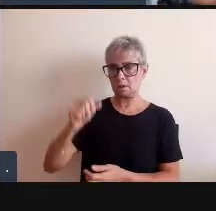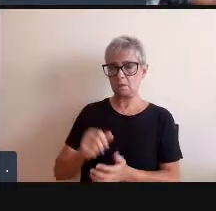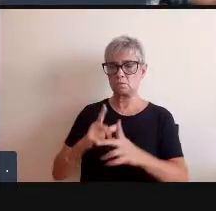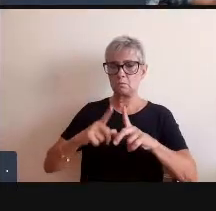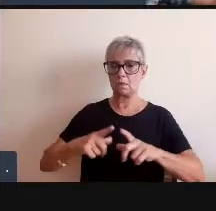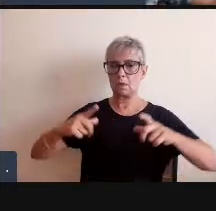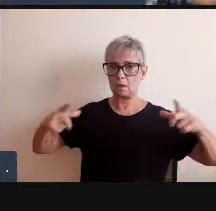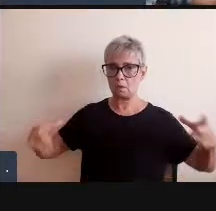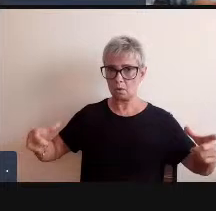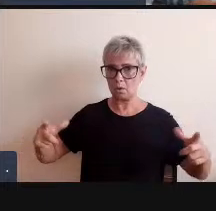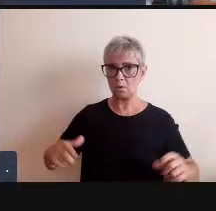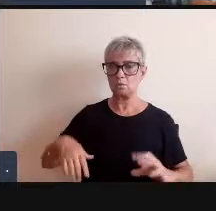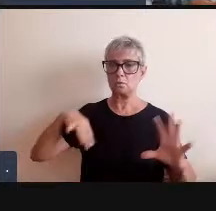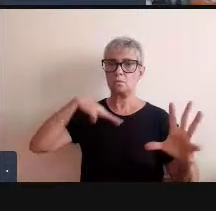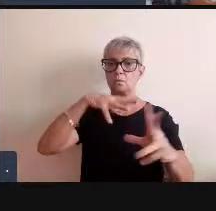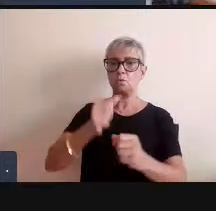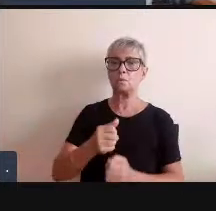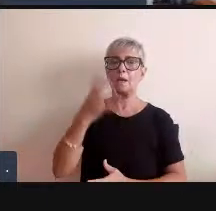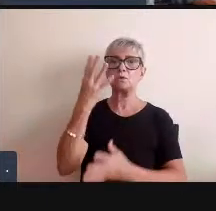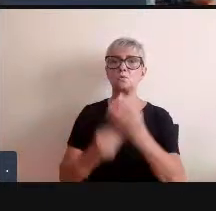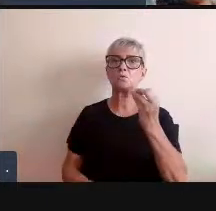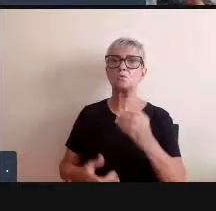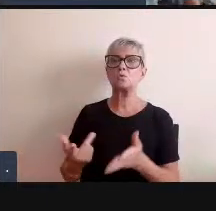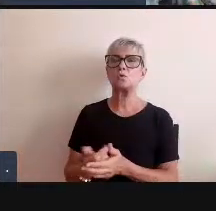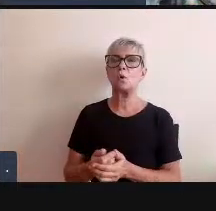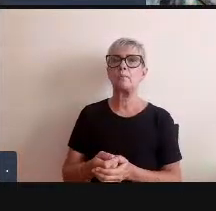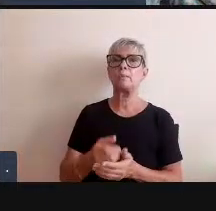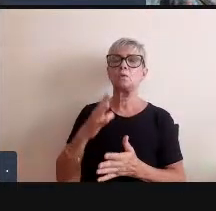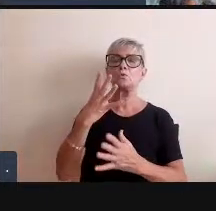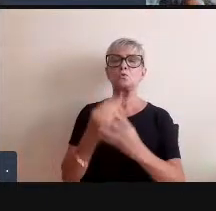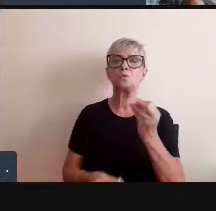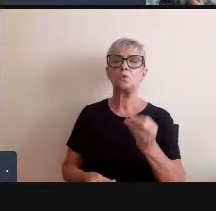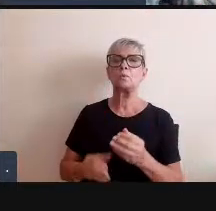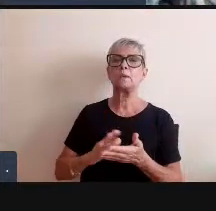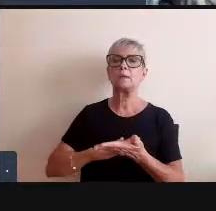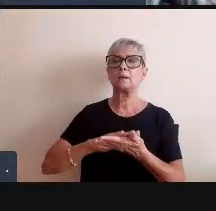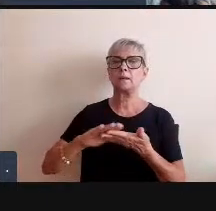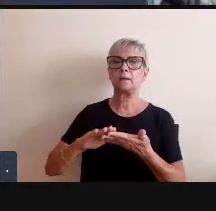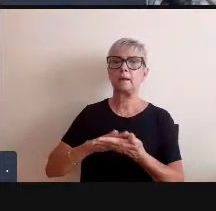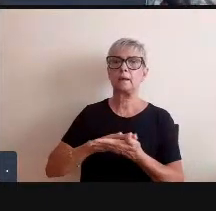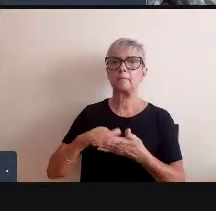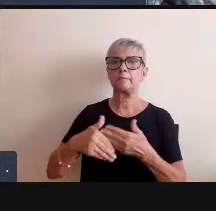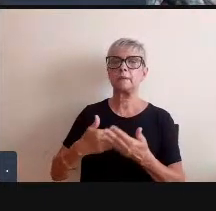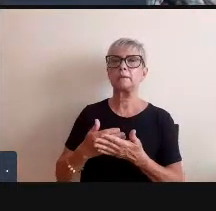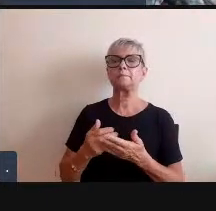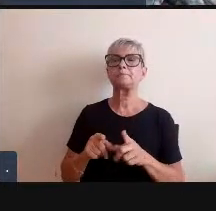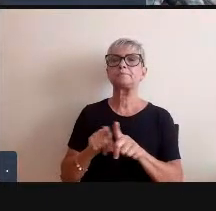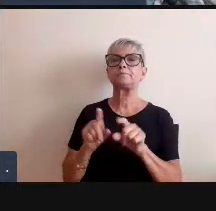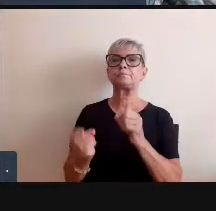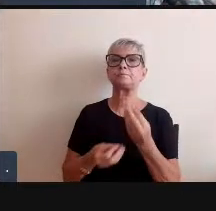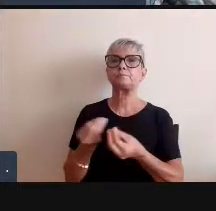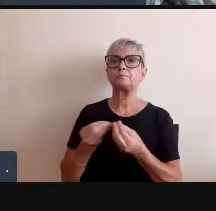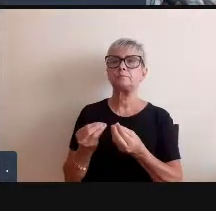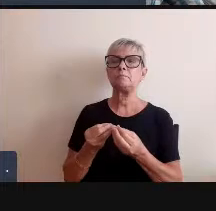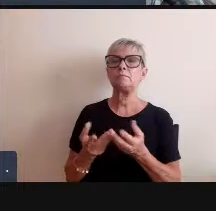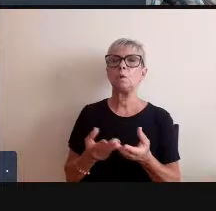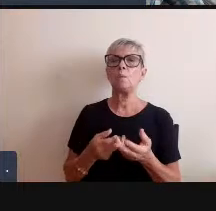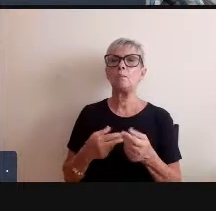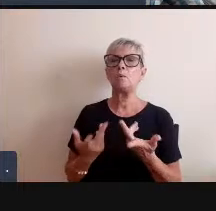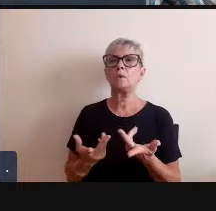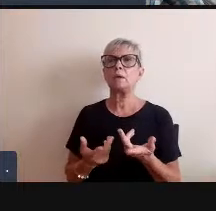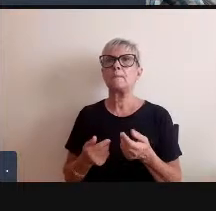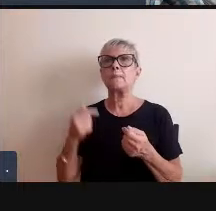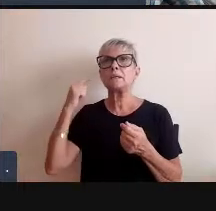do mundo ela some da capa some misteriosamente e acho que isso já dá alguma pista do que nós